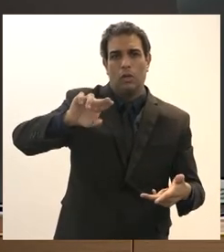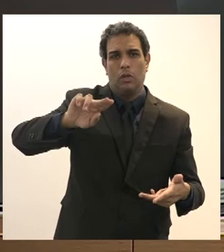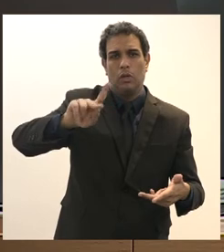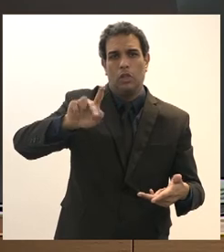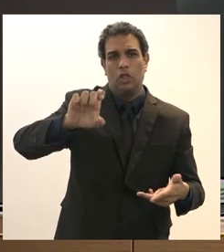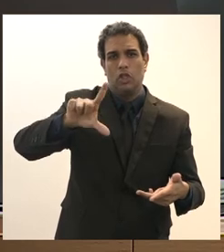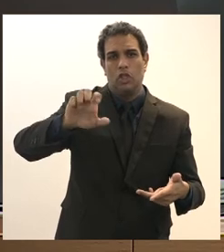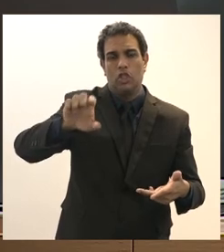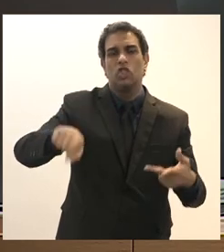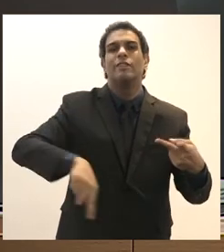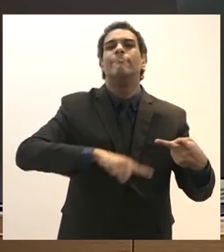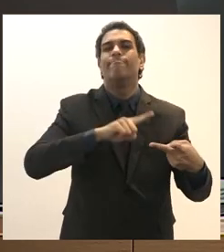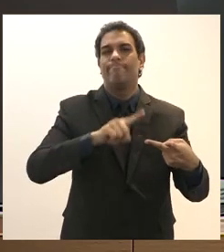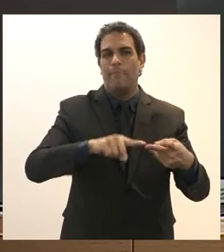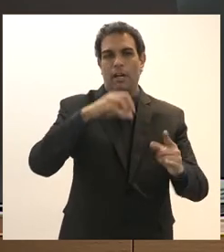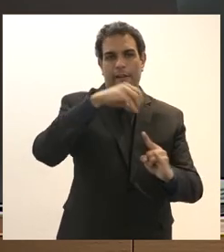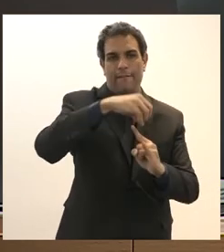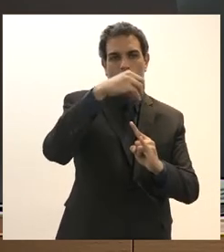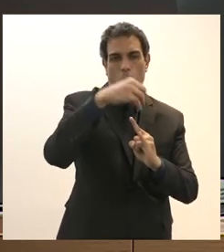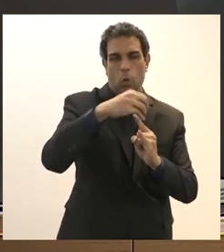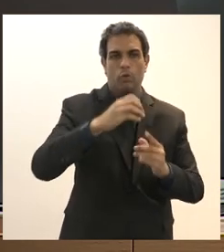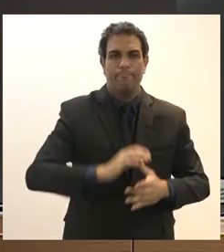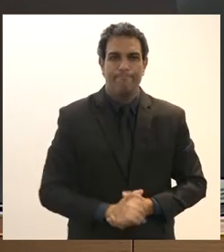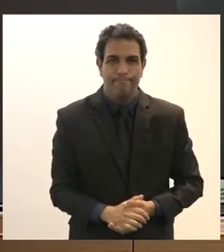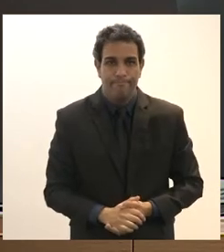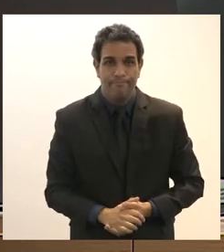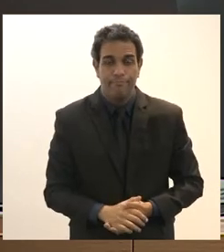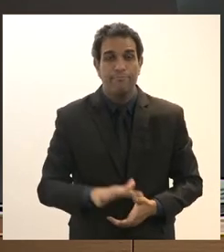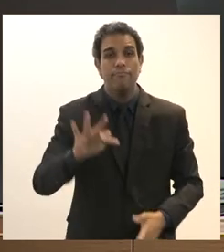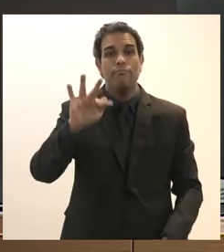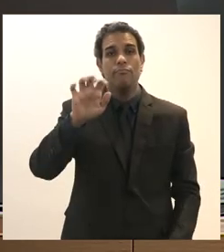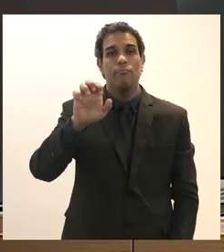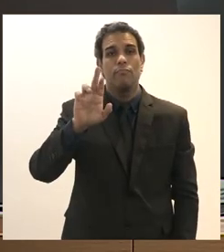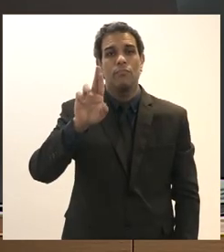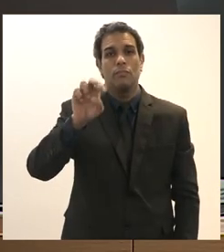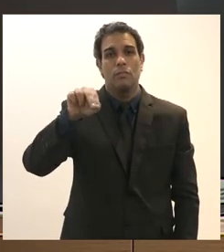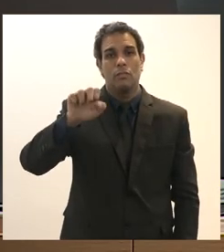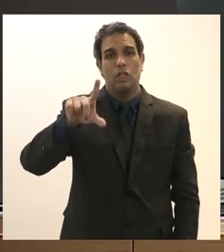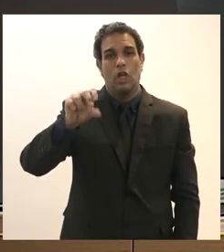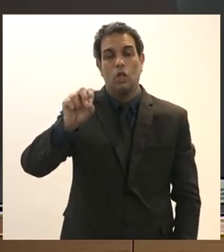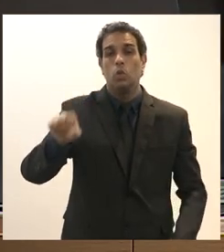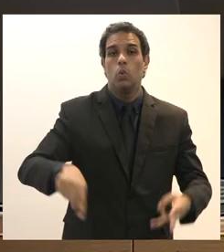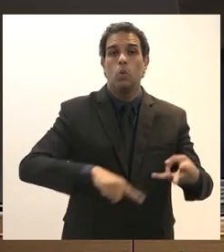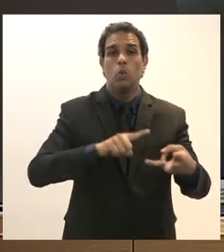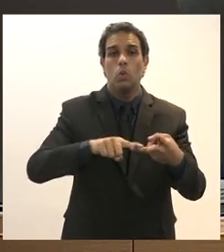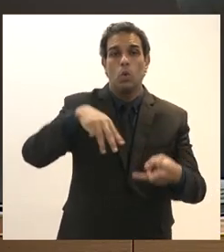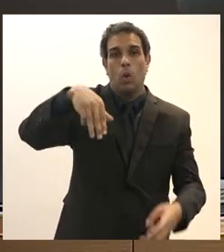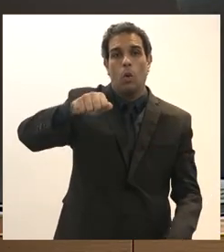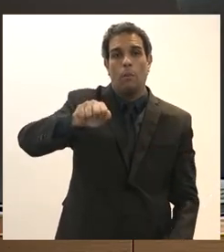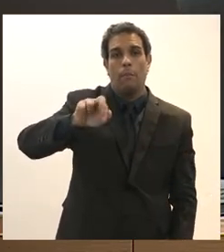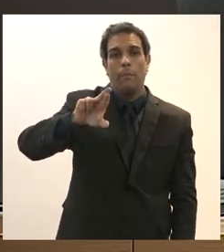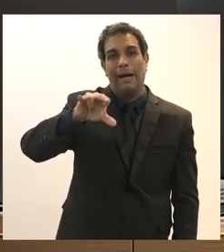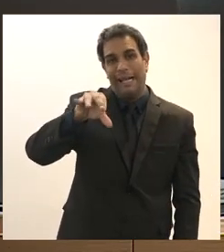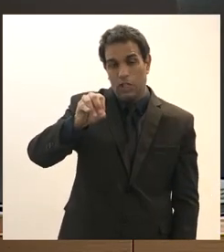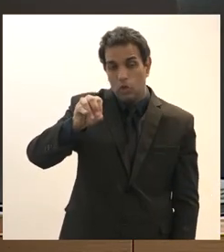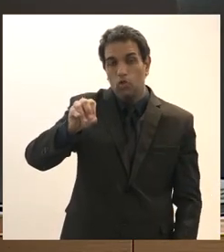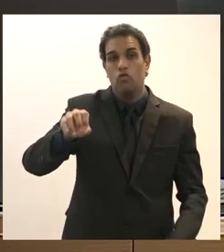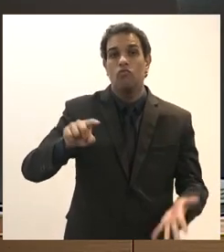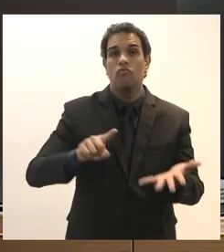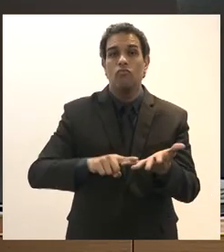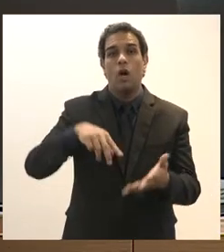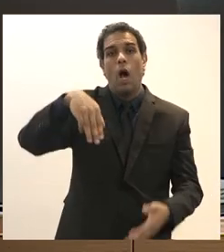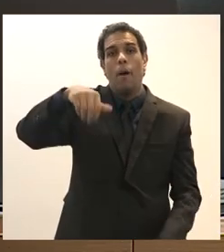participou da Fiocruz Fernando Lima Márcio Bezerra de Menezes Luiz Cláudio Mendes